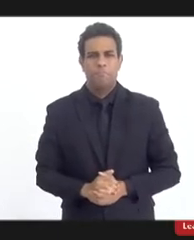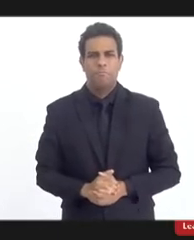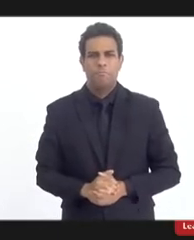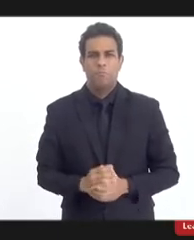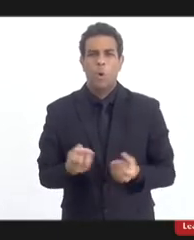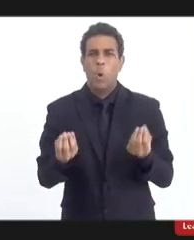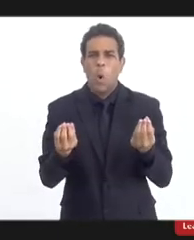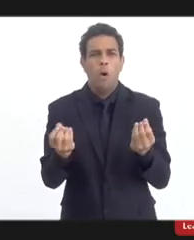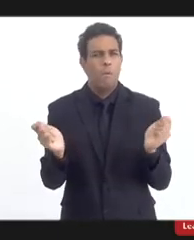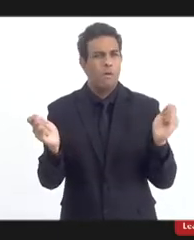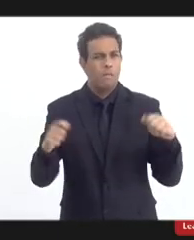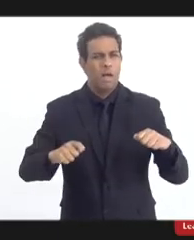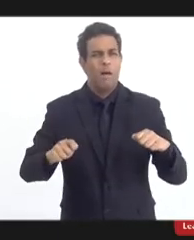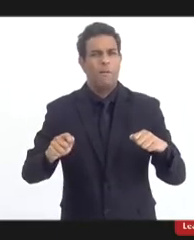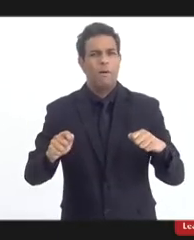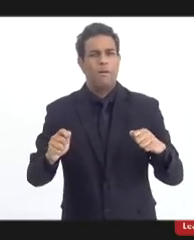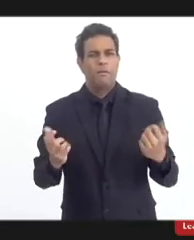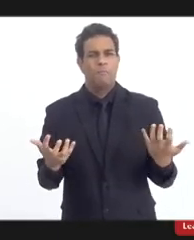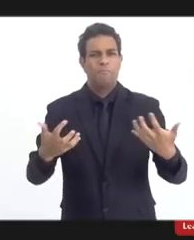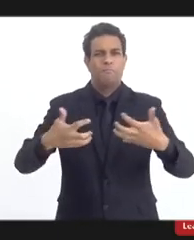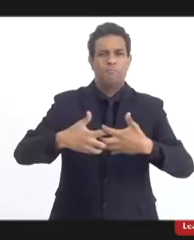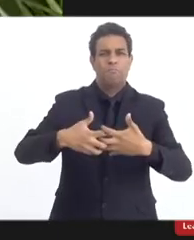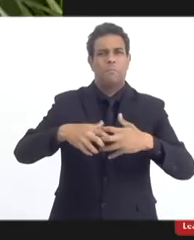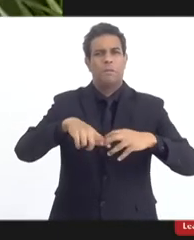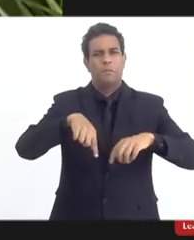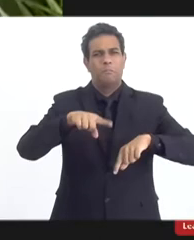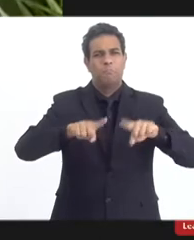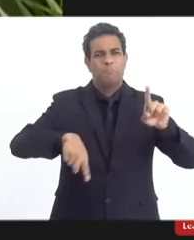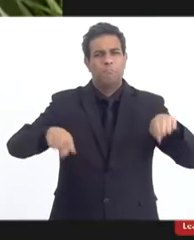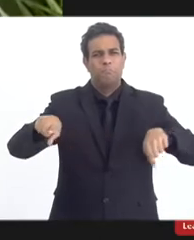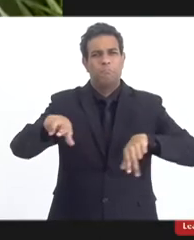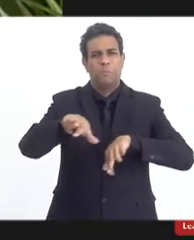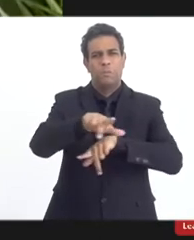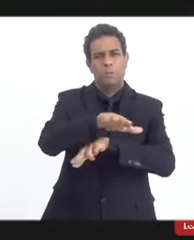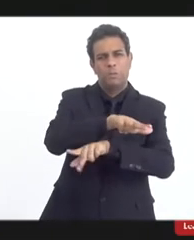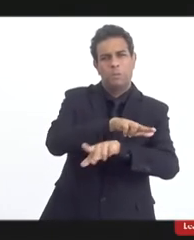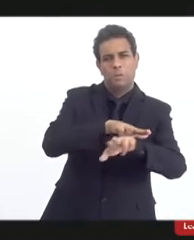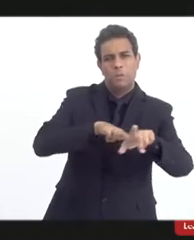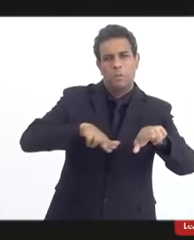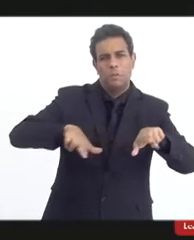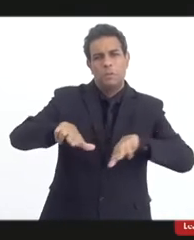muita propriedade referiu.